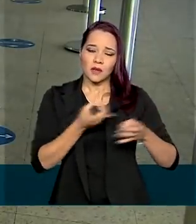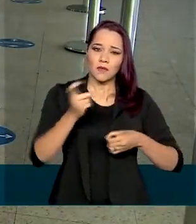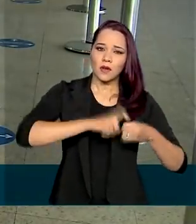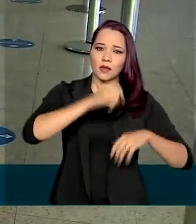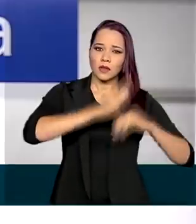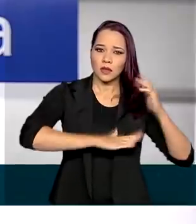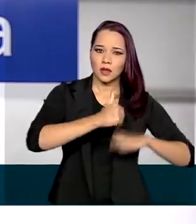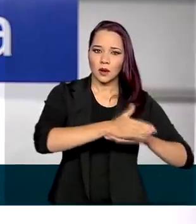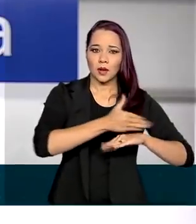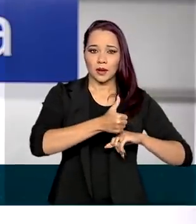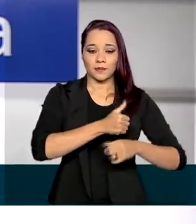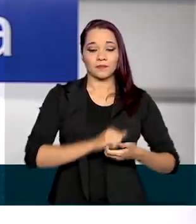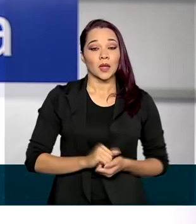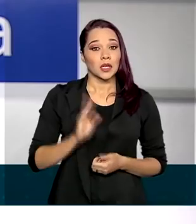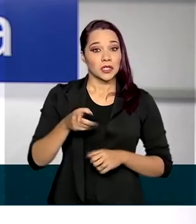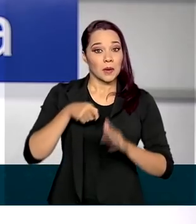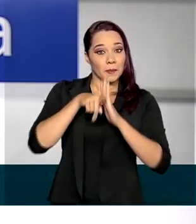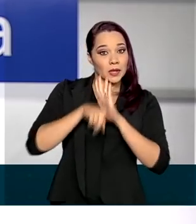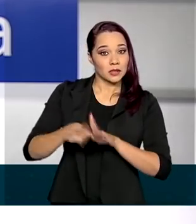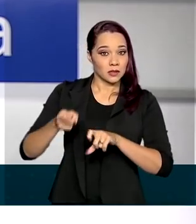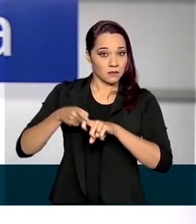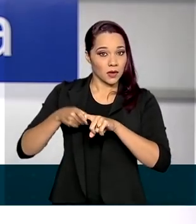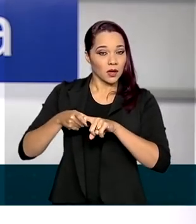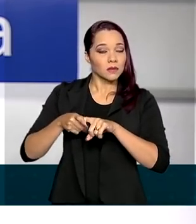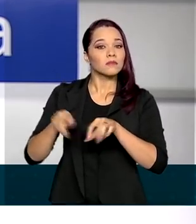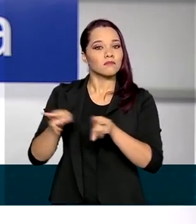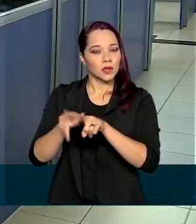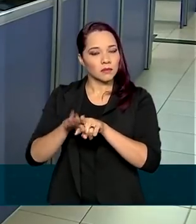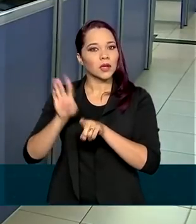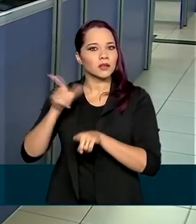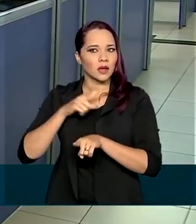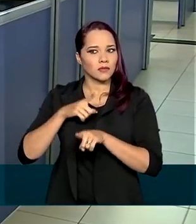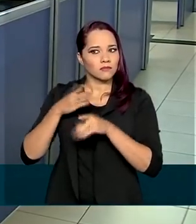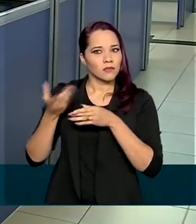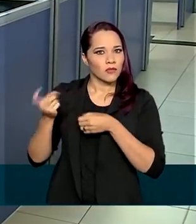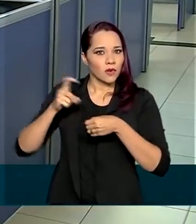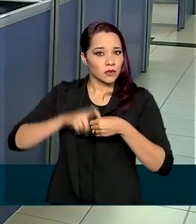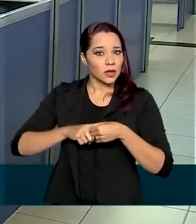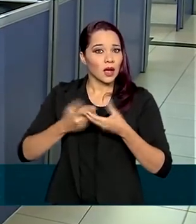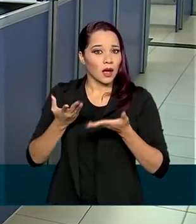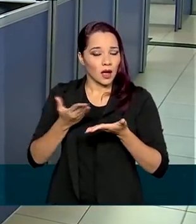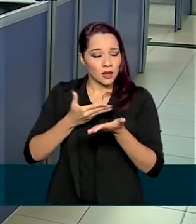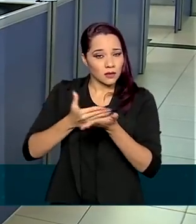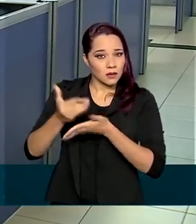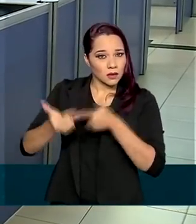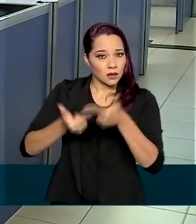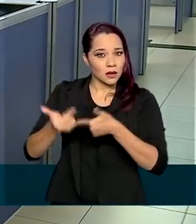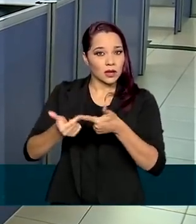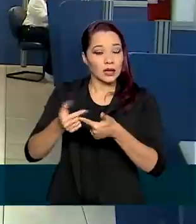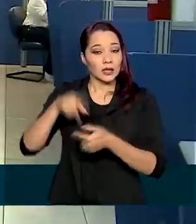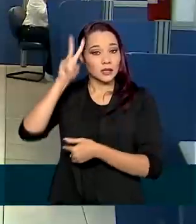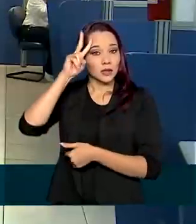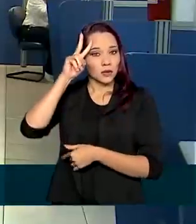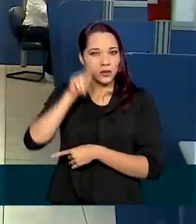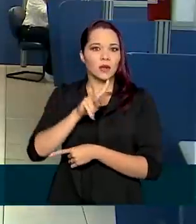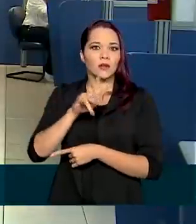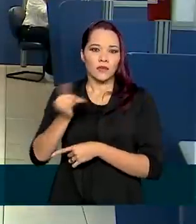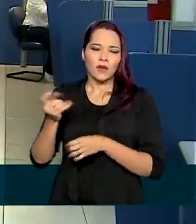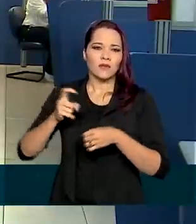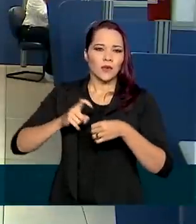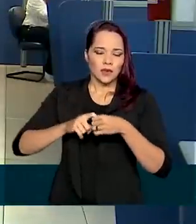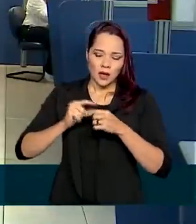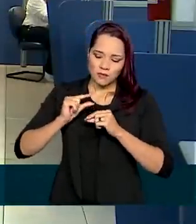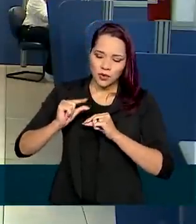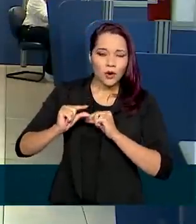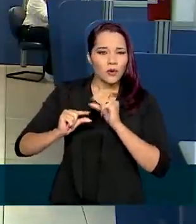profissional. Já a perícia médica, que também estava prevista para voltar a ser feita nesta segunda-feira, vai retornar